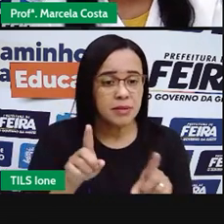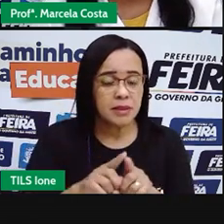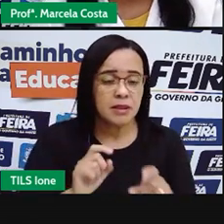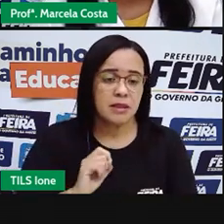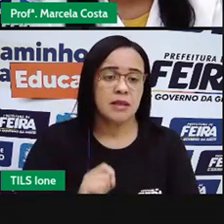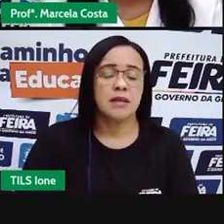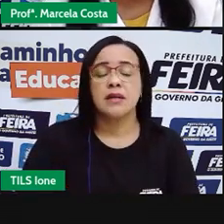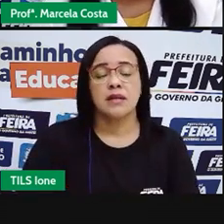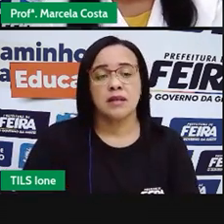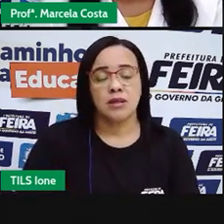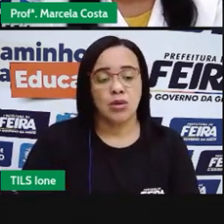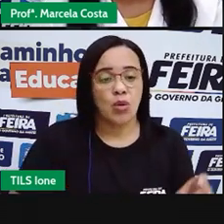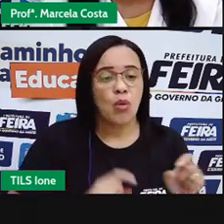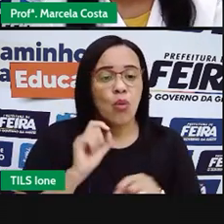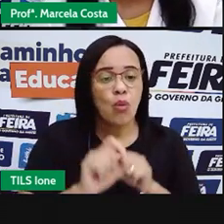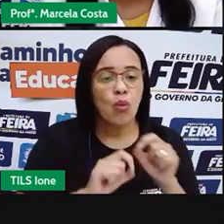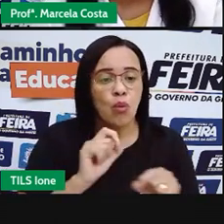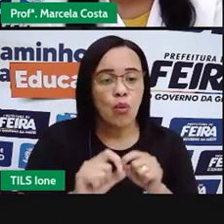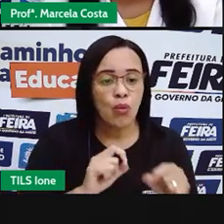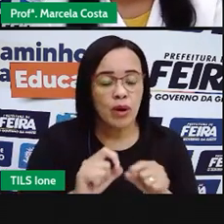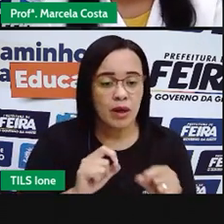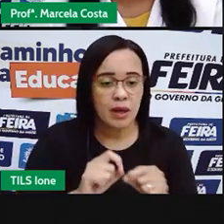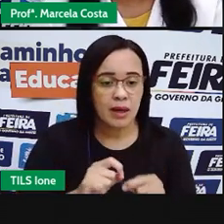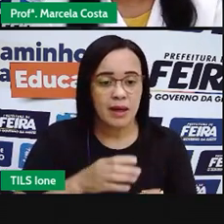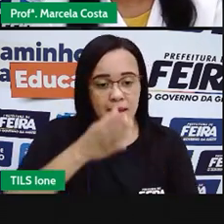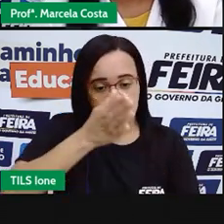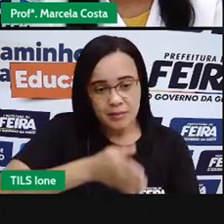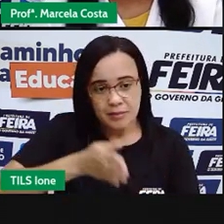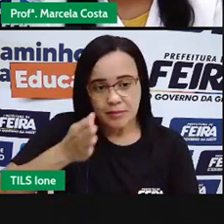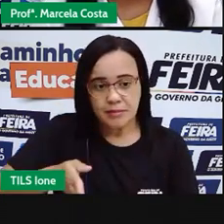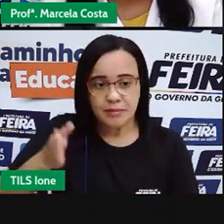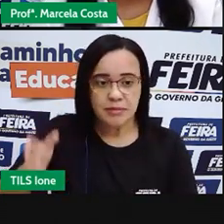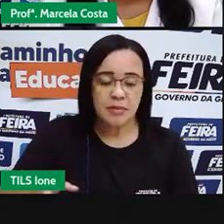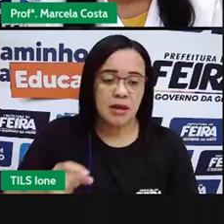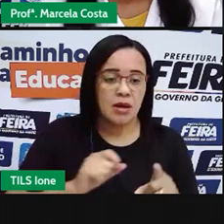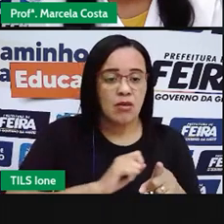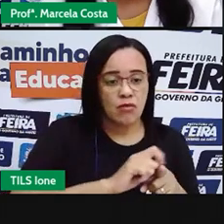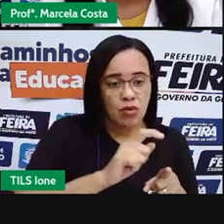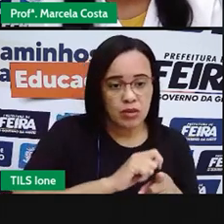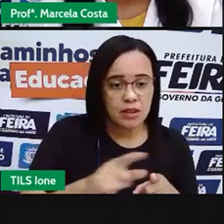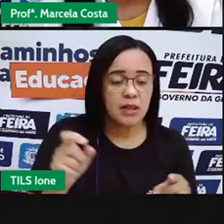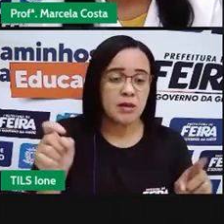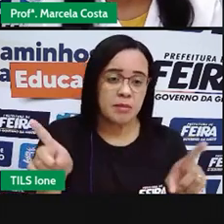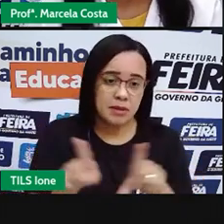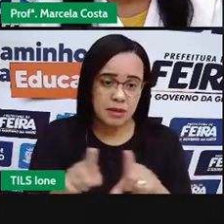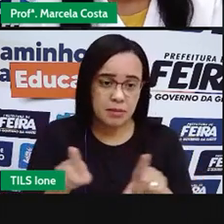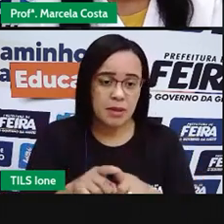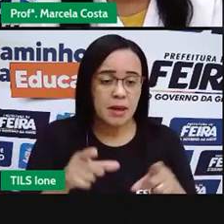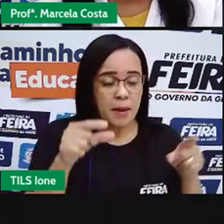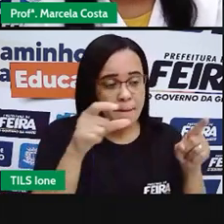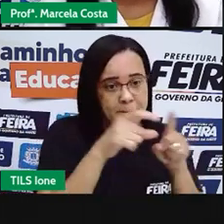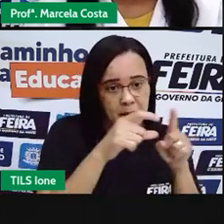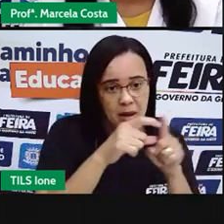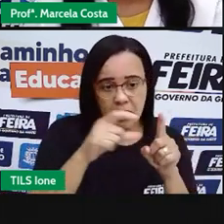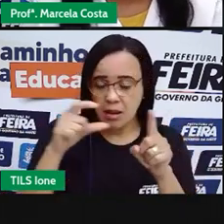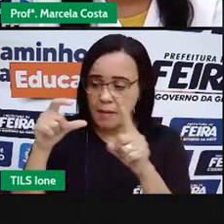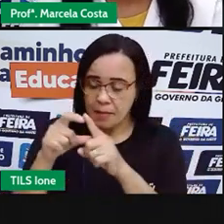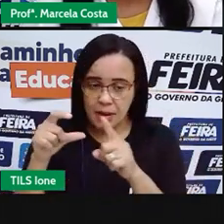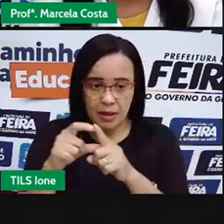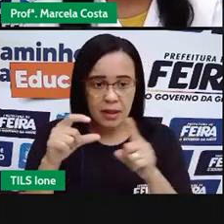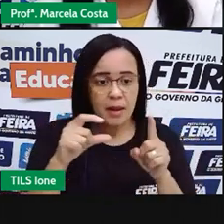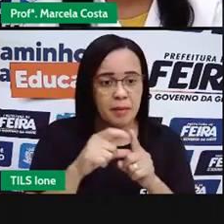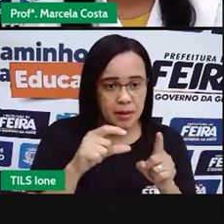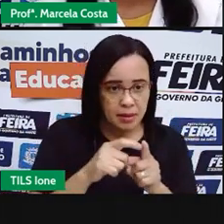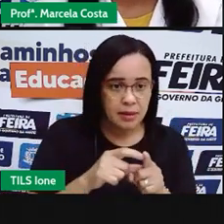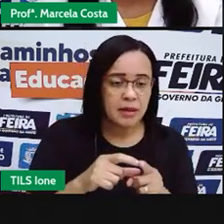elementos sonoros com sílabas, fonemas, parte de palavras, vendo ali a sua